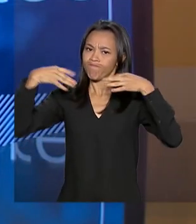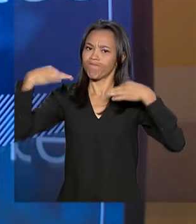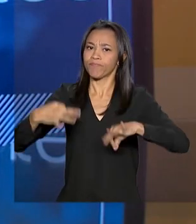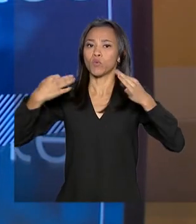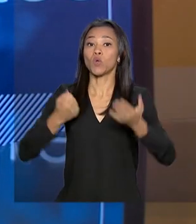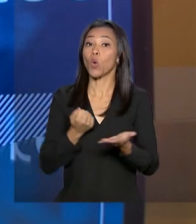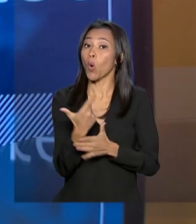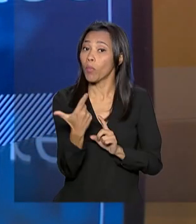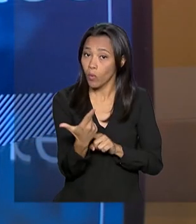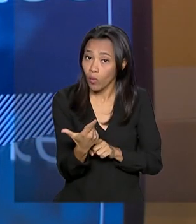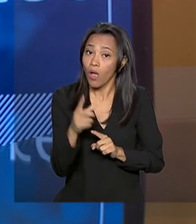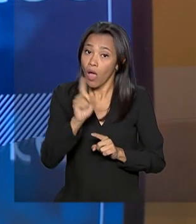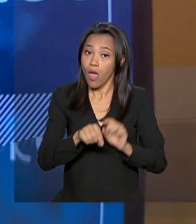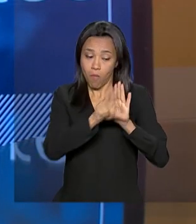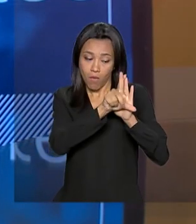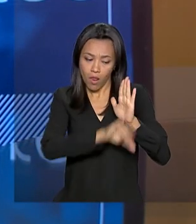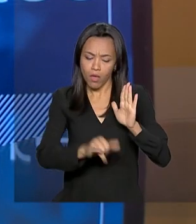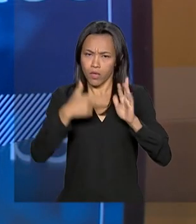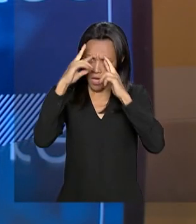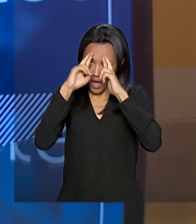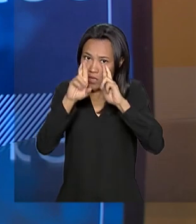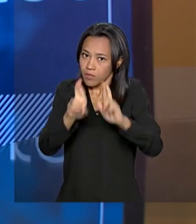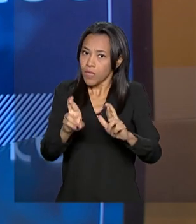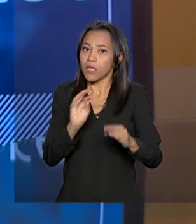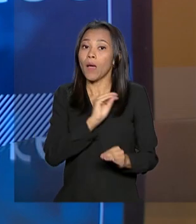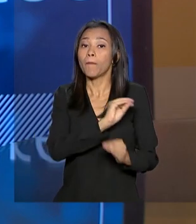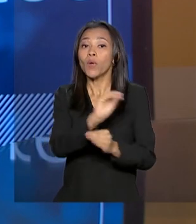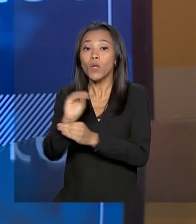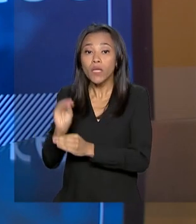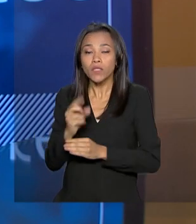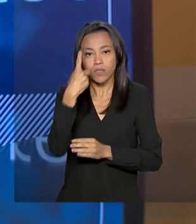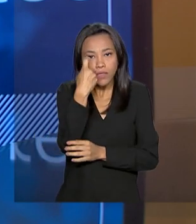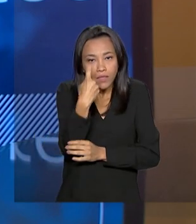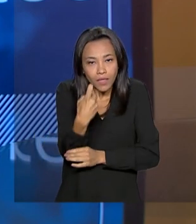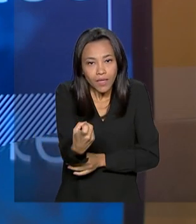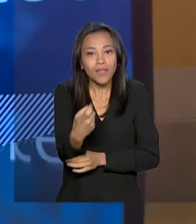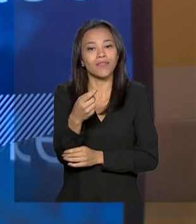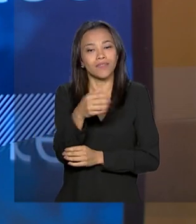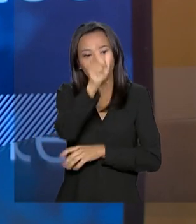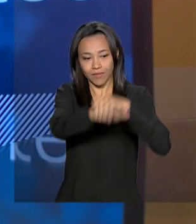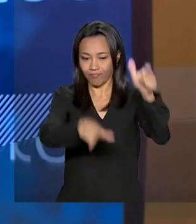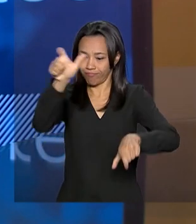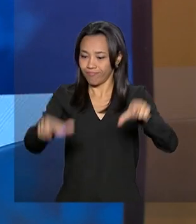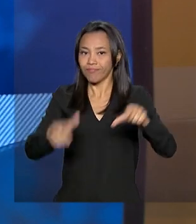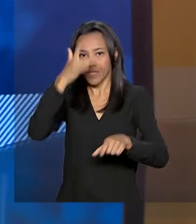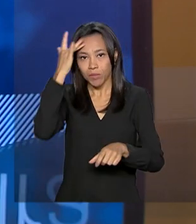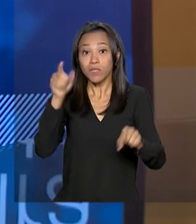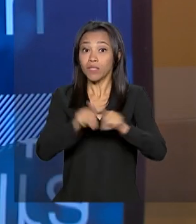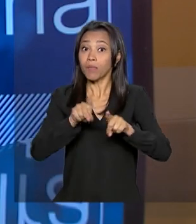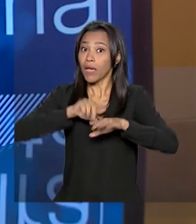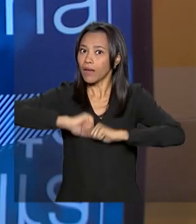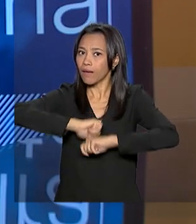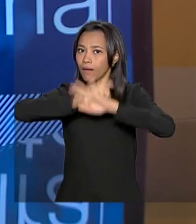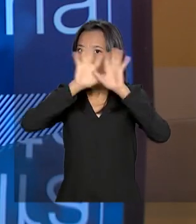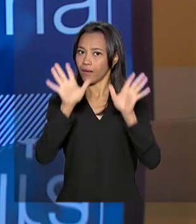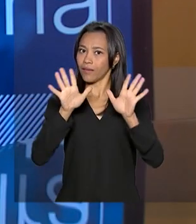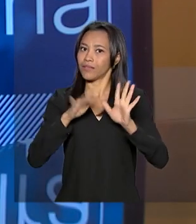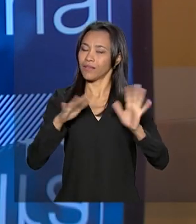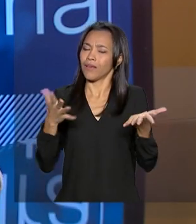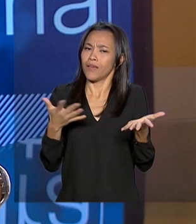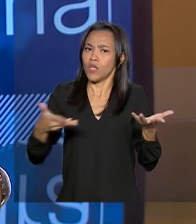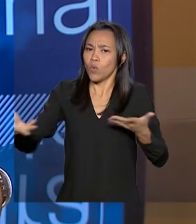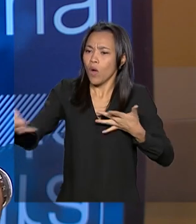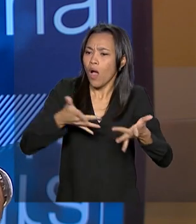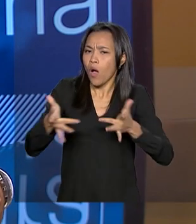Uma legislação que garante respeito e proteção aos interesses econômicos do cidadão, bem como a transparência e harmonia